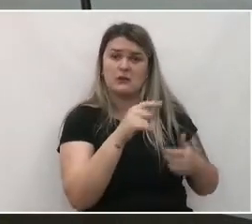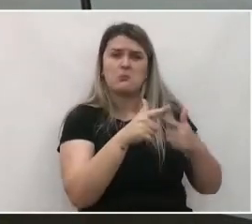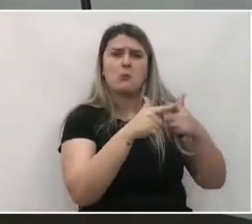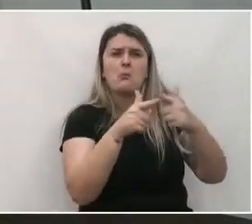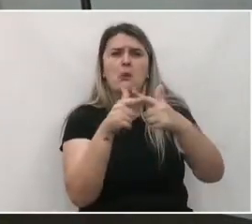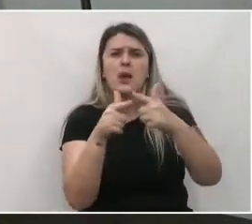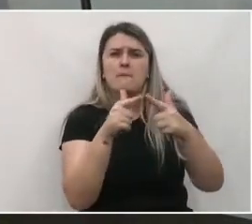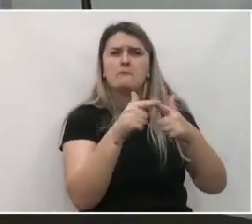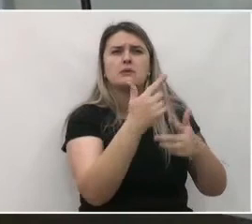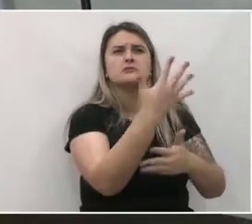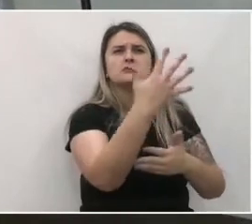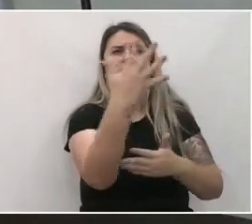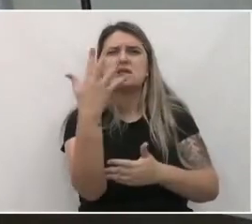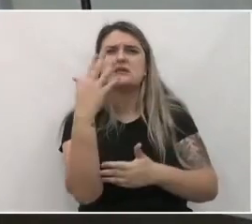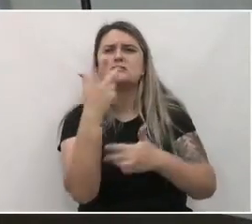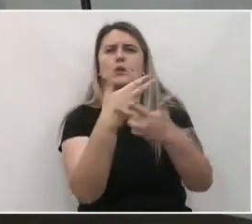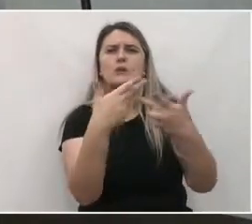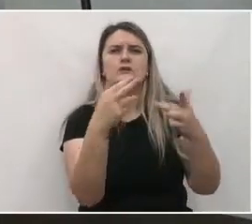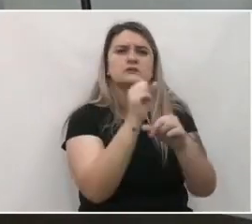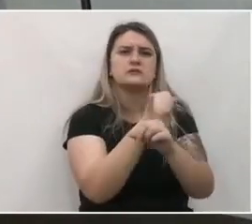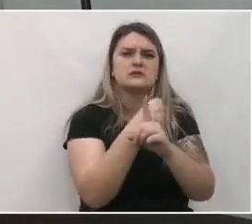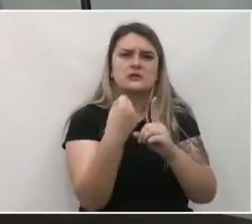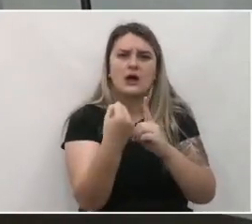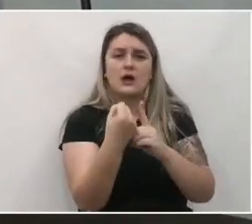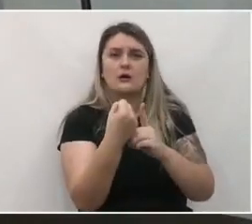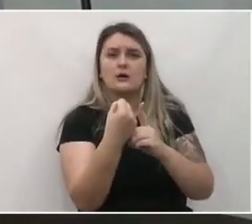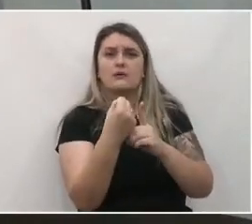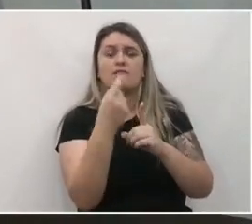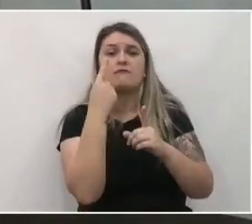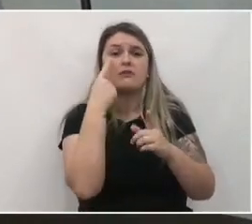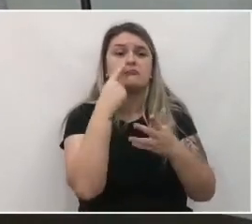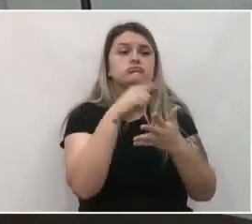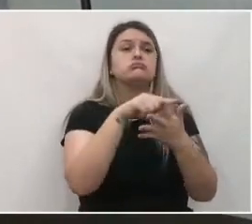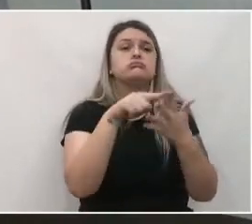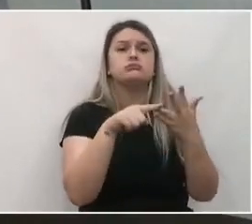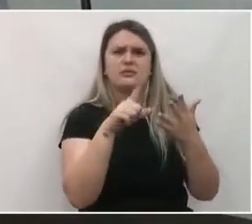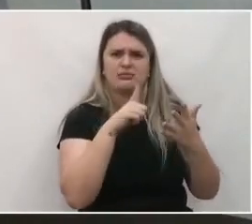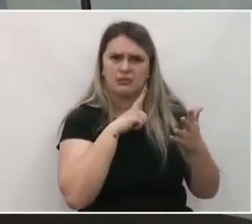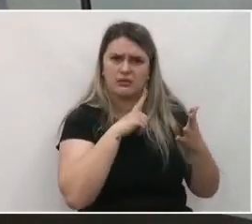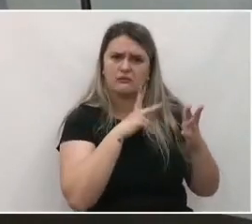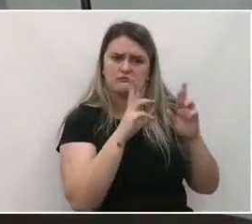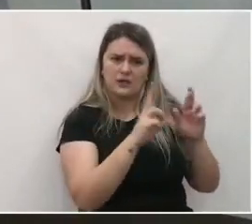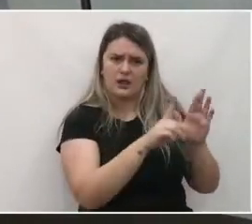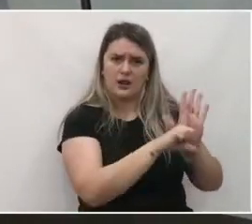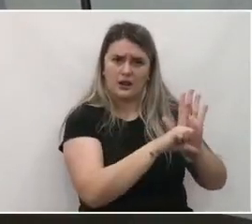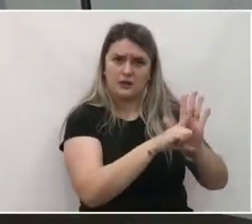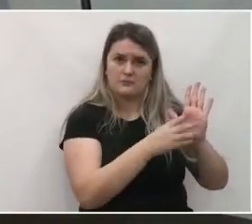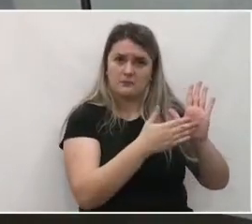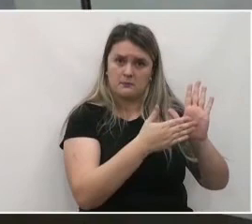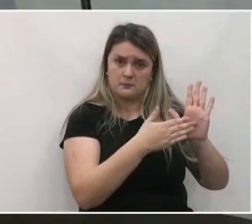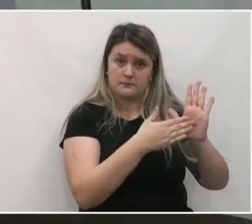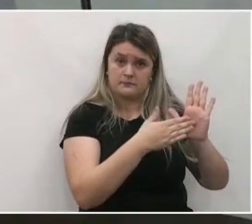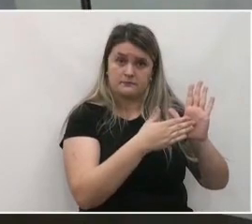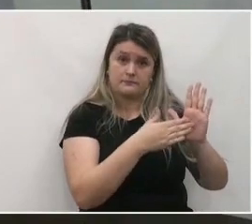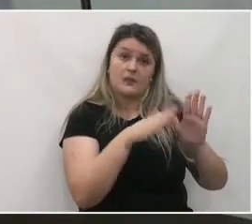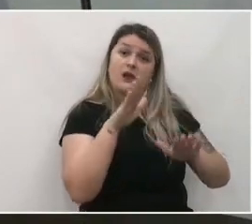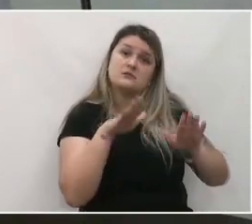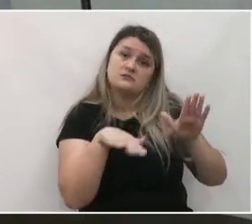ambiental, tenha uma questão social e tenha uma questão legal. Existem situações em que isso pode ser